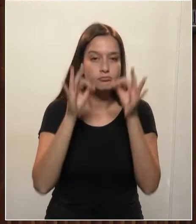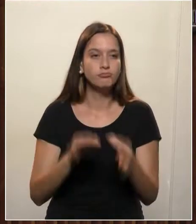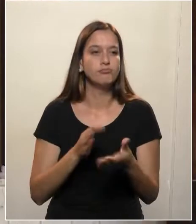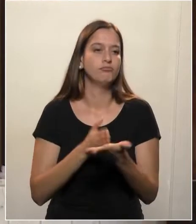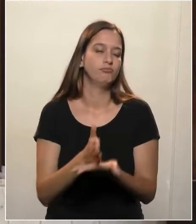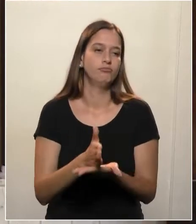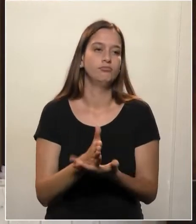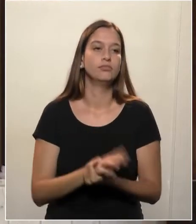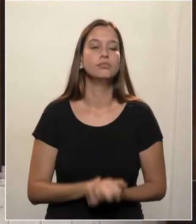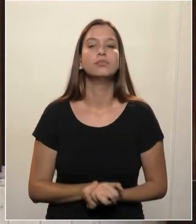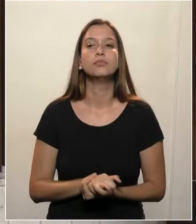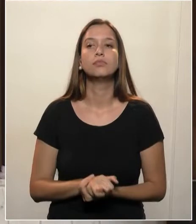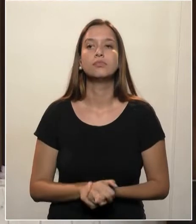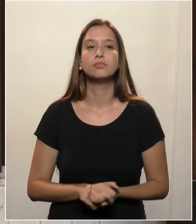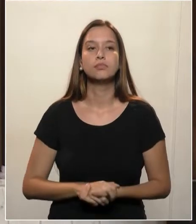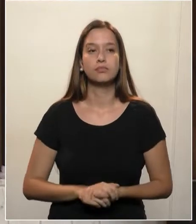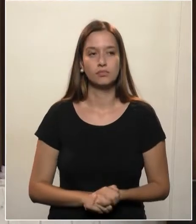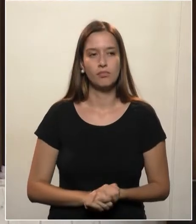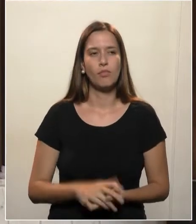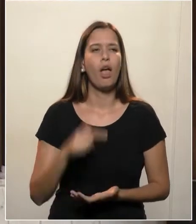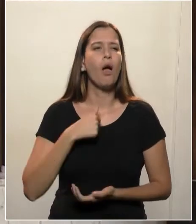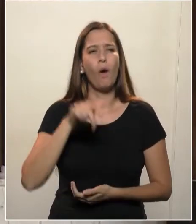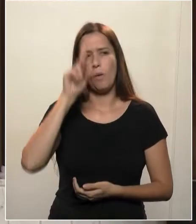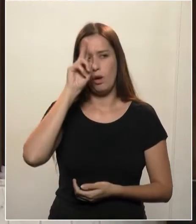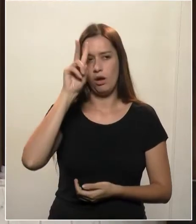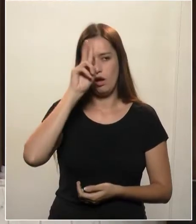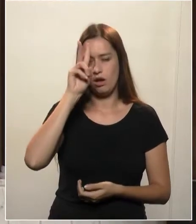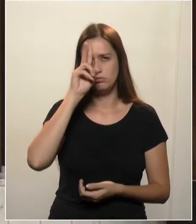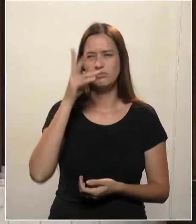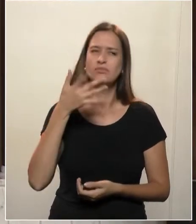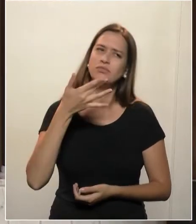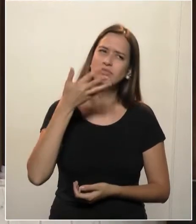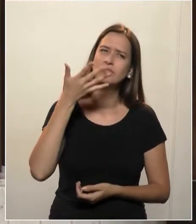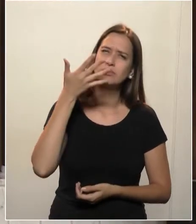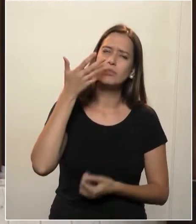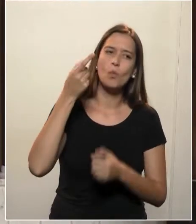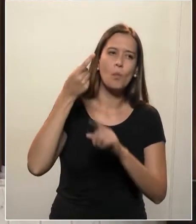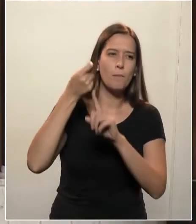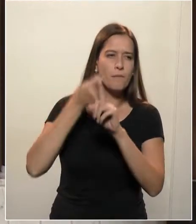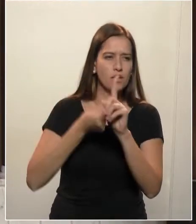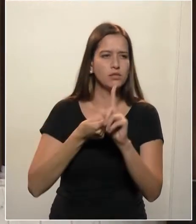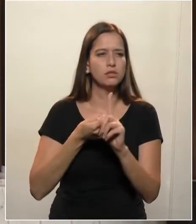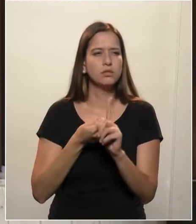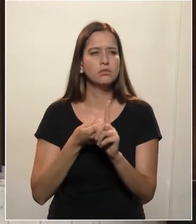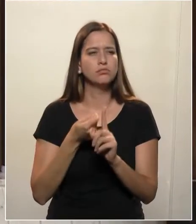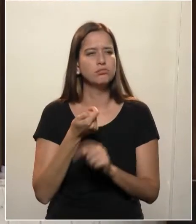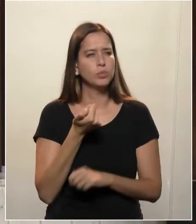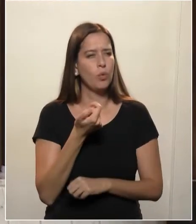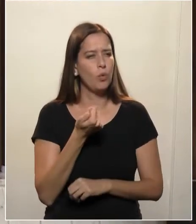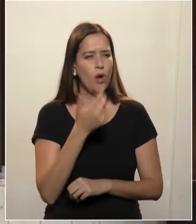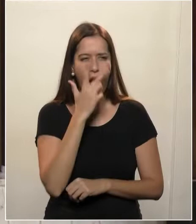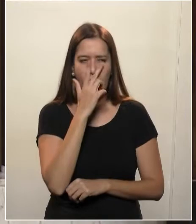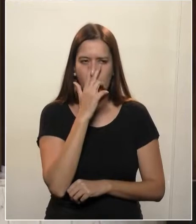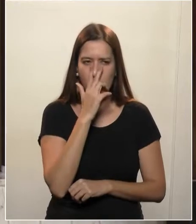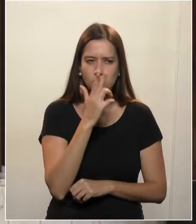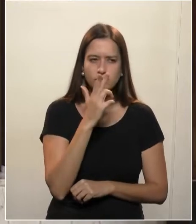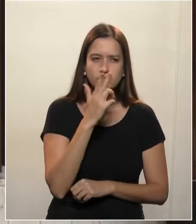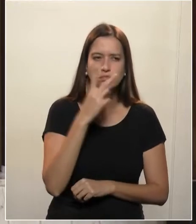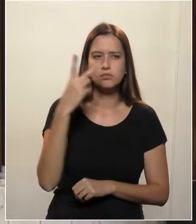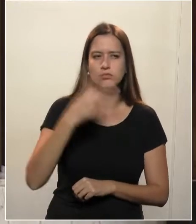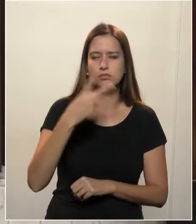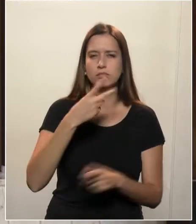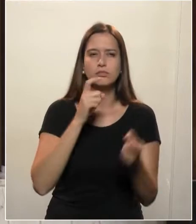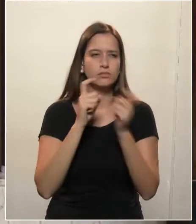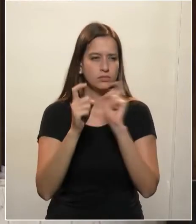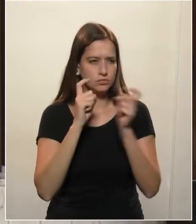que há um mês e pouco, se eu não me engano, foi na segunda sessão aqui de fevereiro, eu